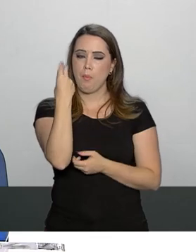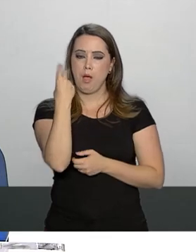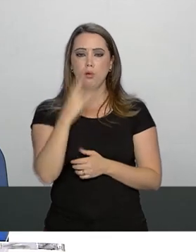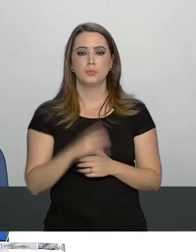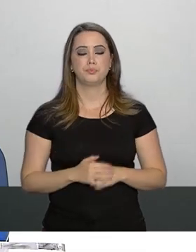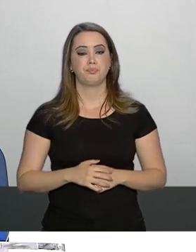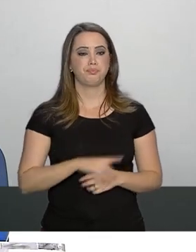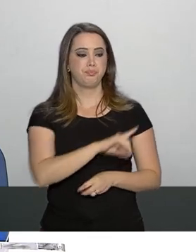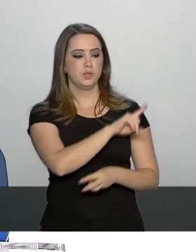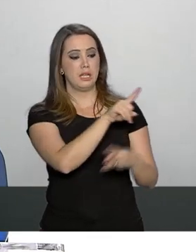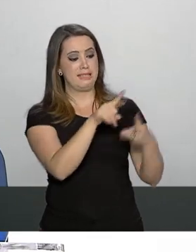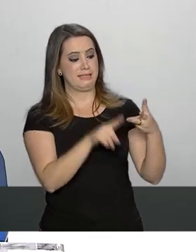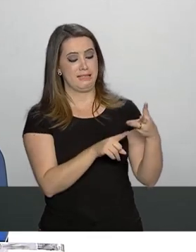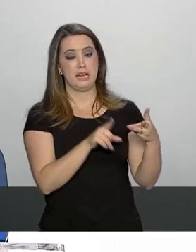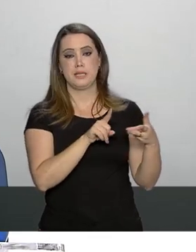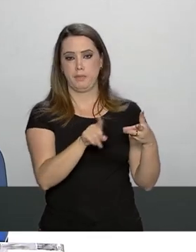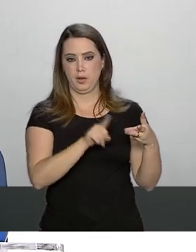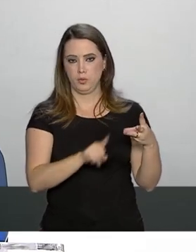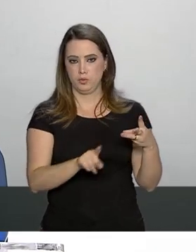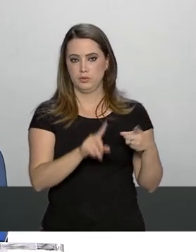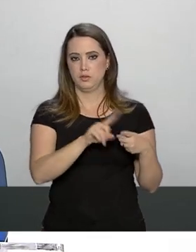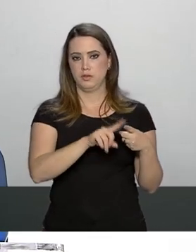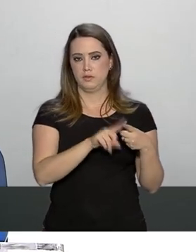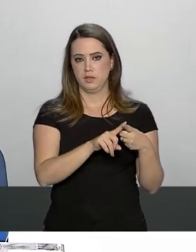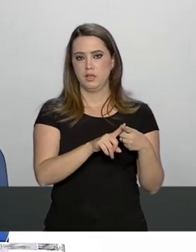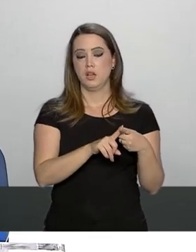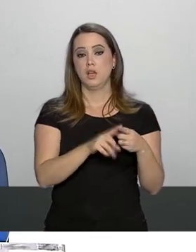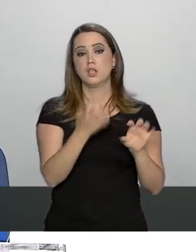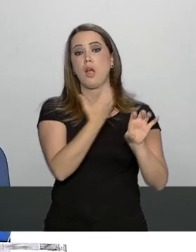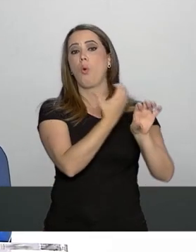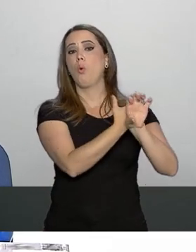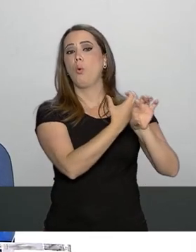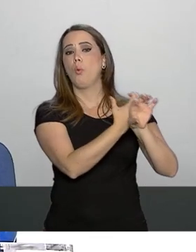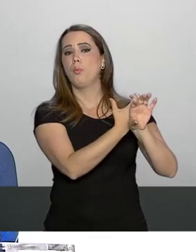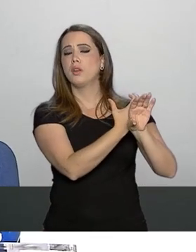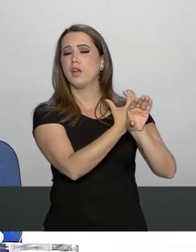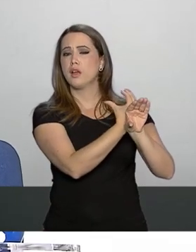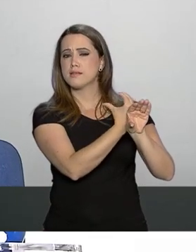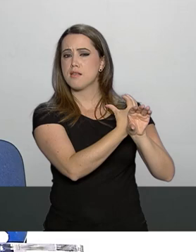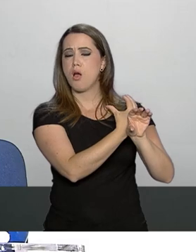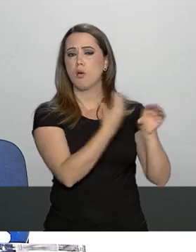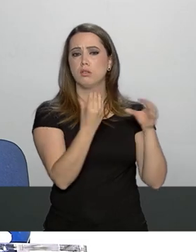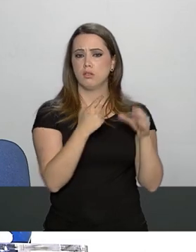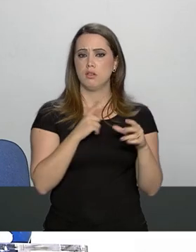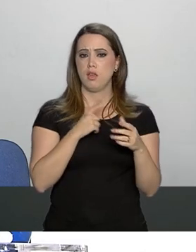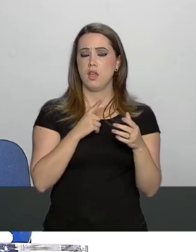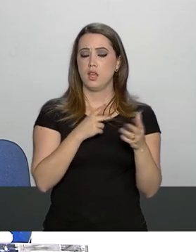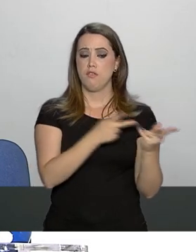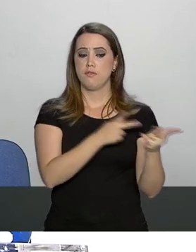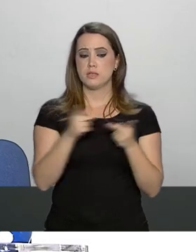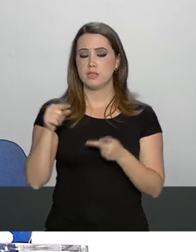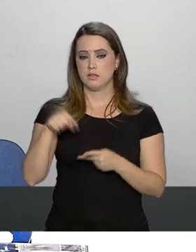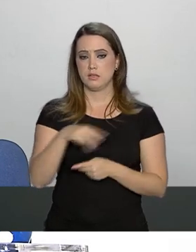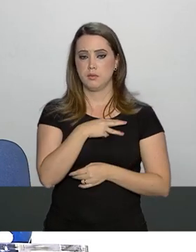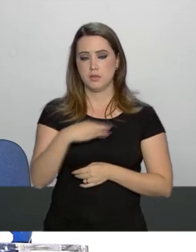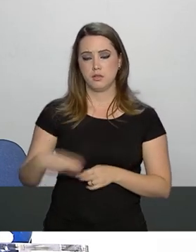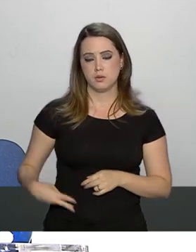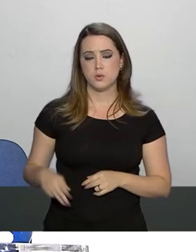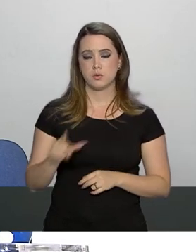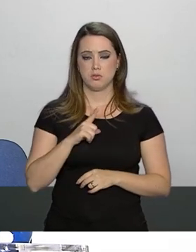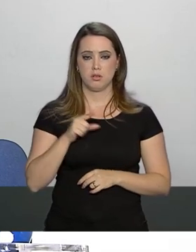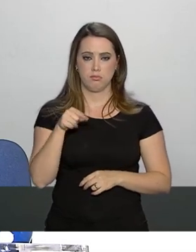perguntas. Uma, continuando sem essa questão das teleconferências, se tem previsão de visita e de algum ministro vir por aqui